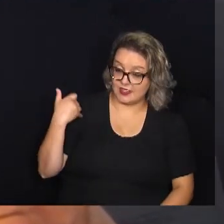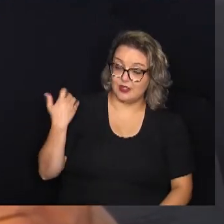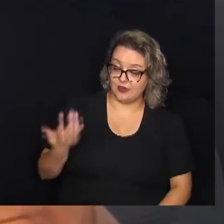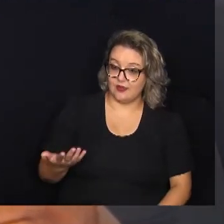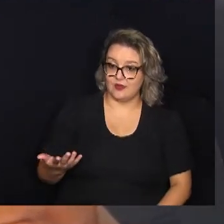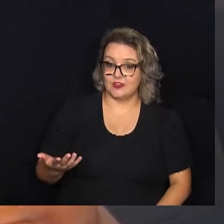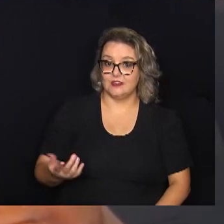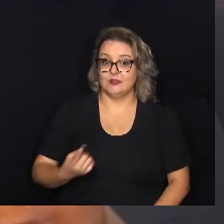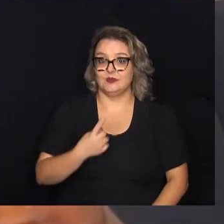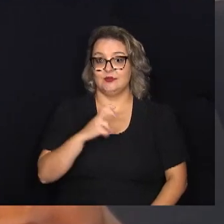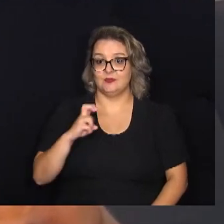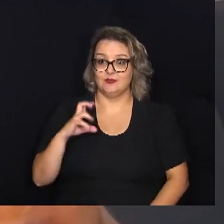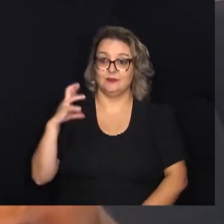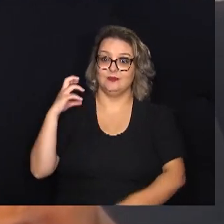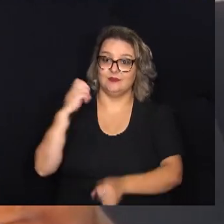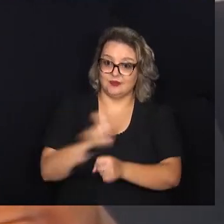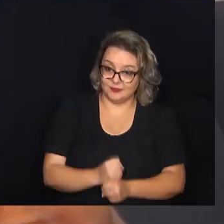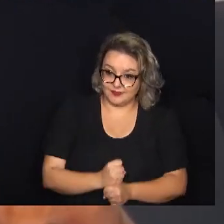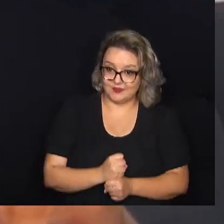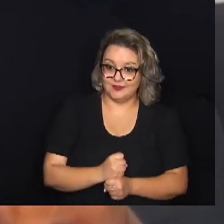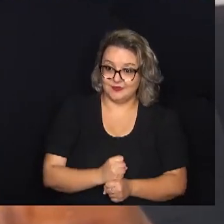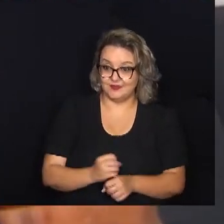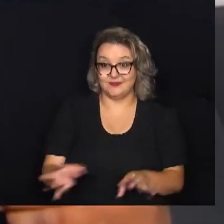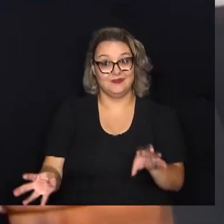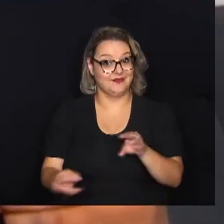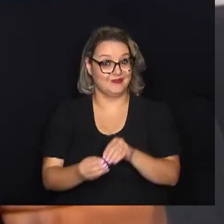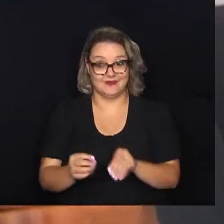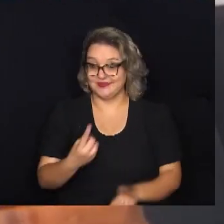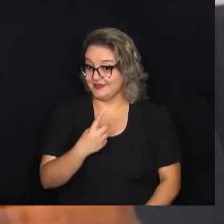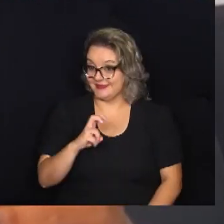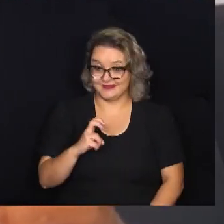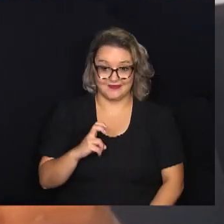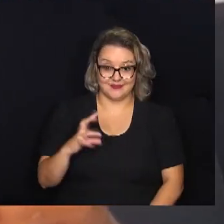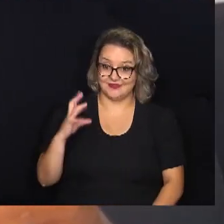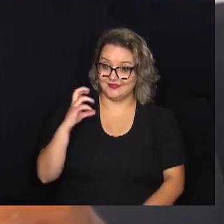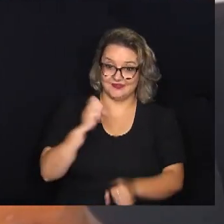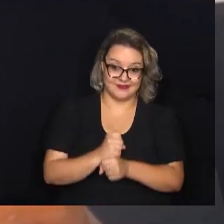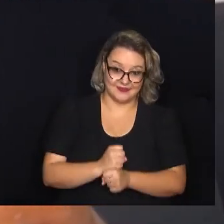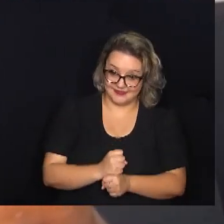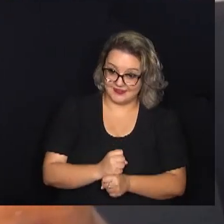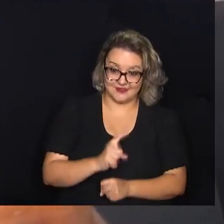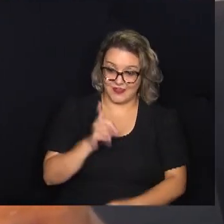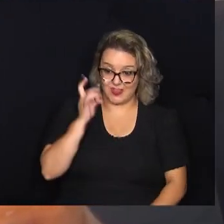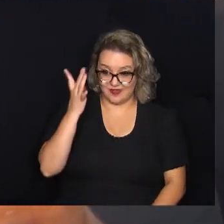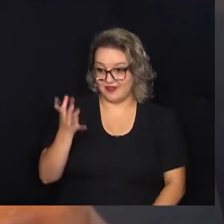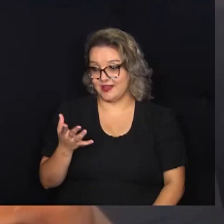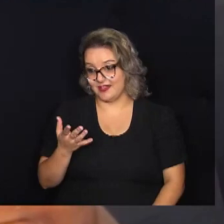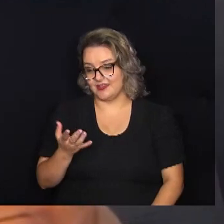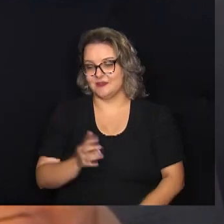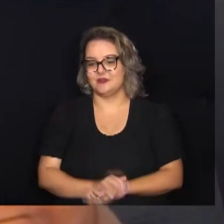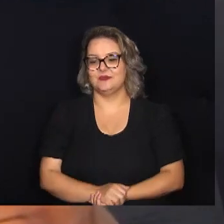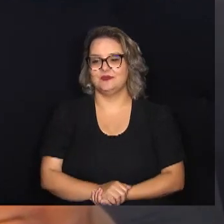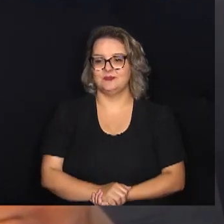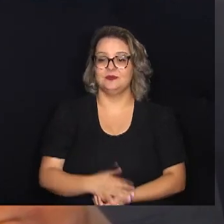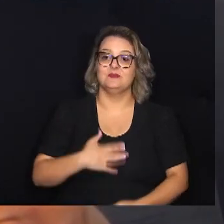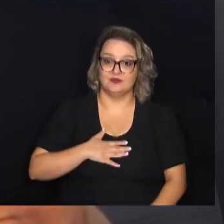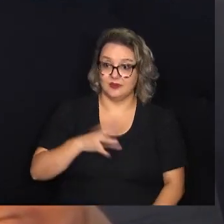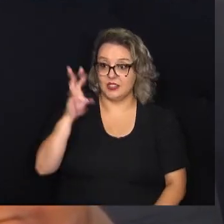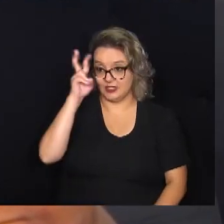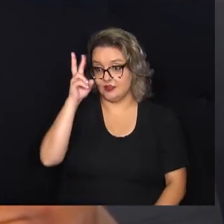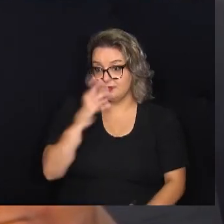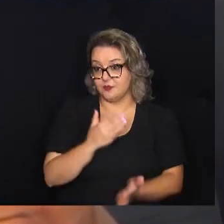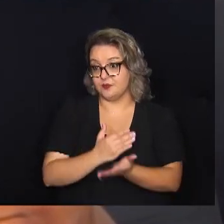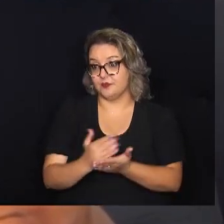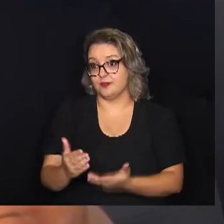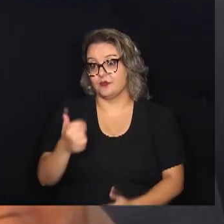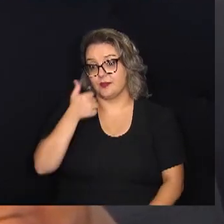estou aqui há 15 anos. Resumir 15 anos não é fácil, qualquer um poderia dizer isso, mas a minha história já começa com a